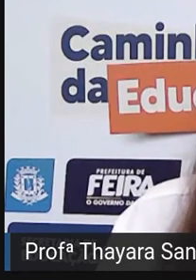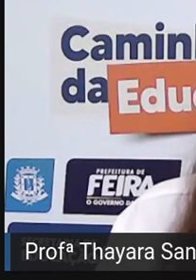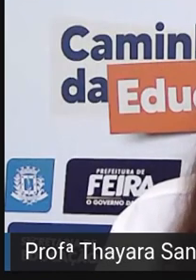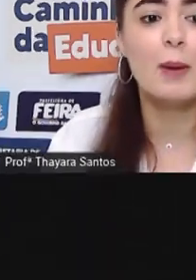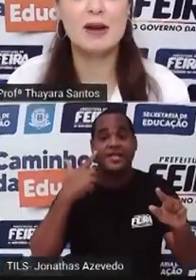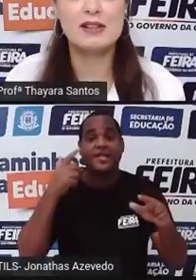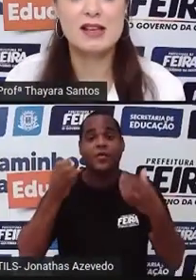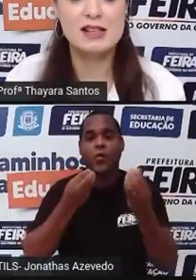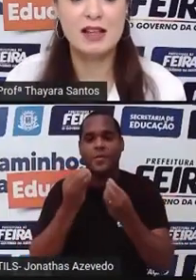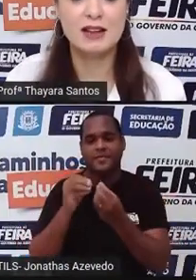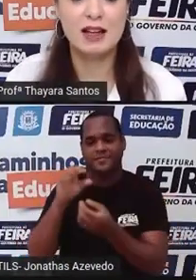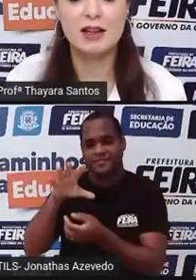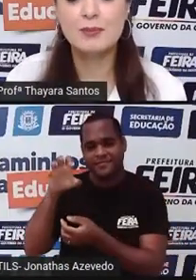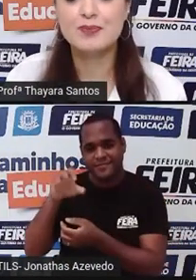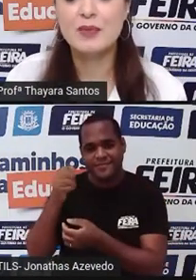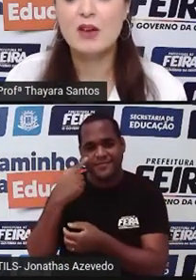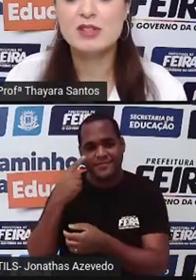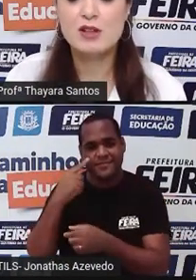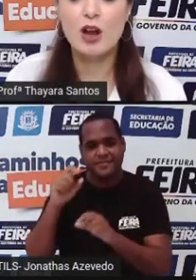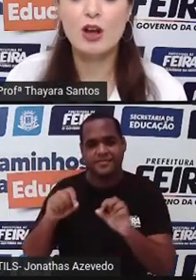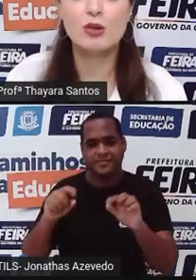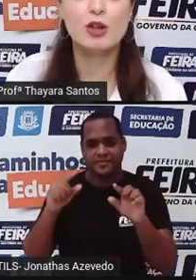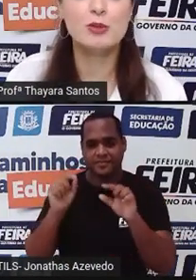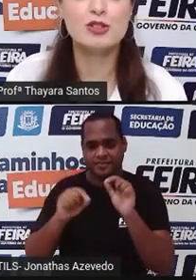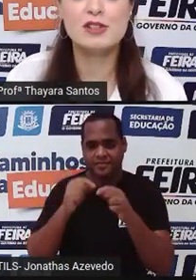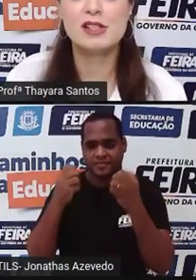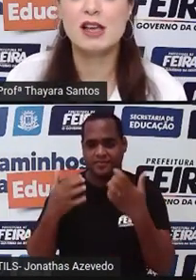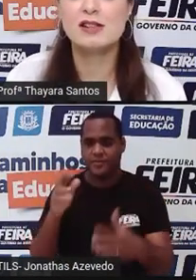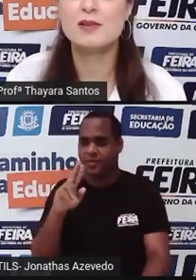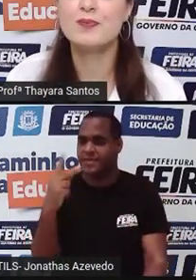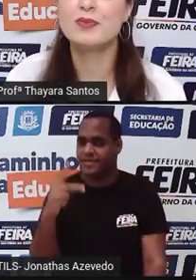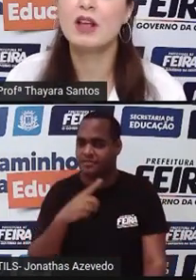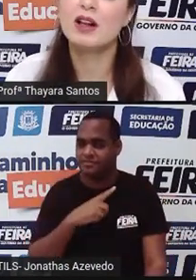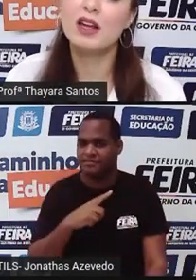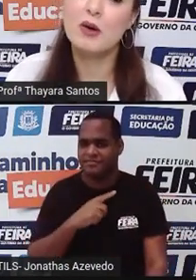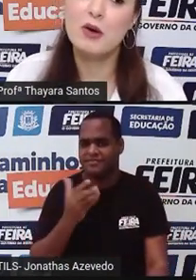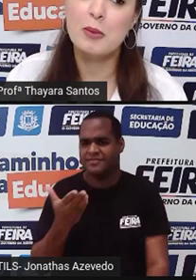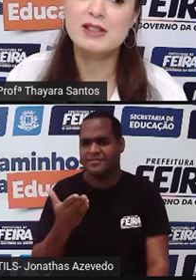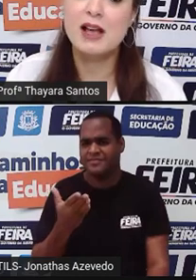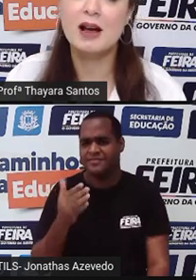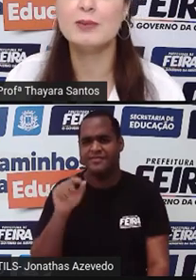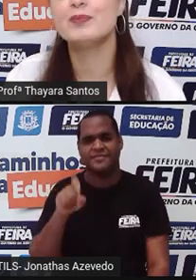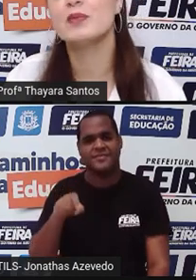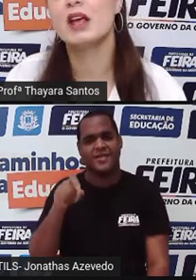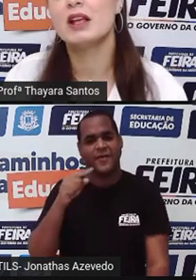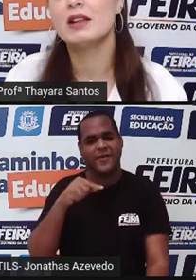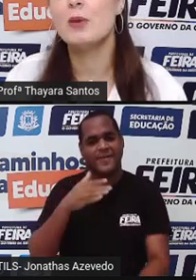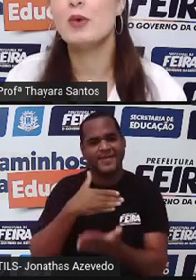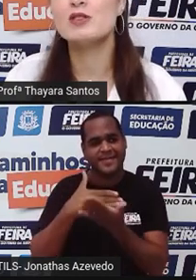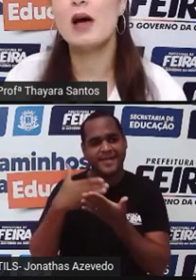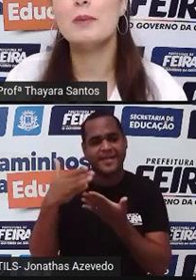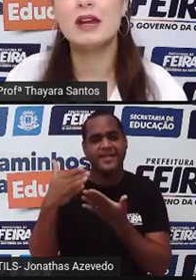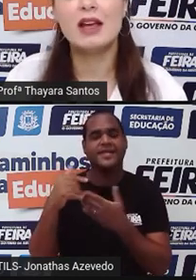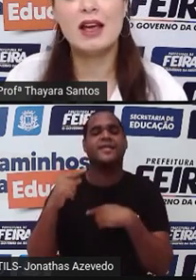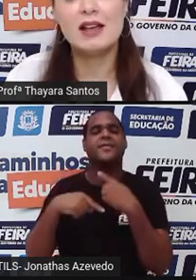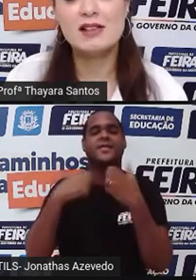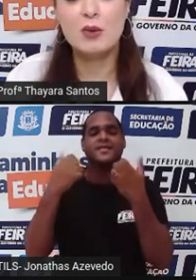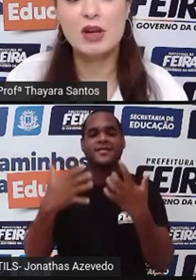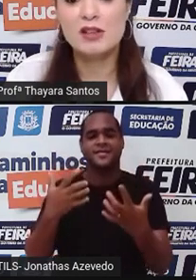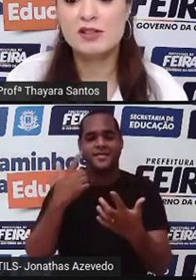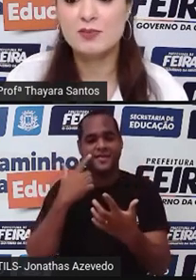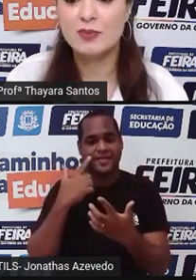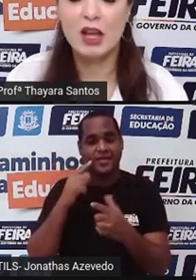apontarem a câmera vai aparecer essa tela vocês colocam o nome de vocês clicam em começar depois vai abrir